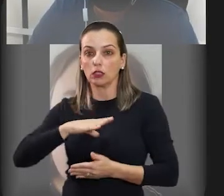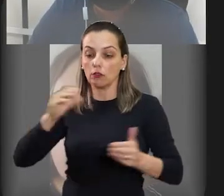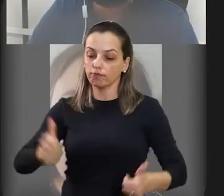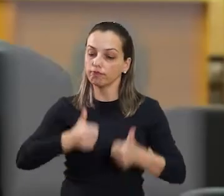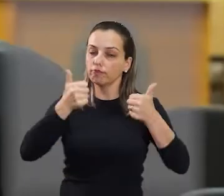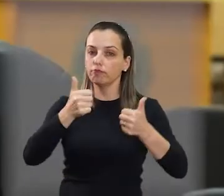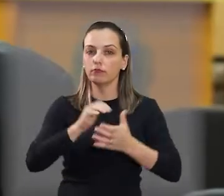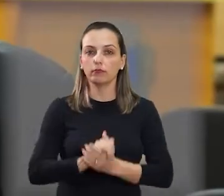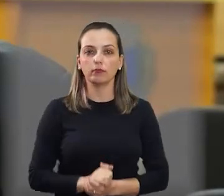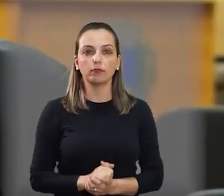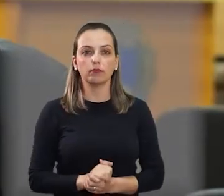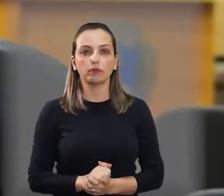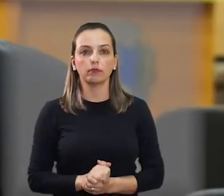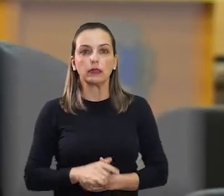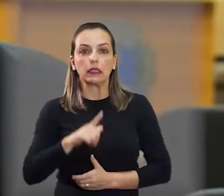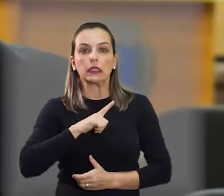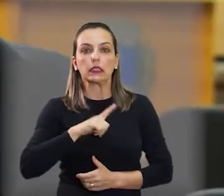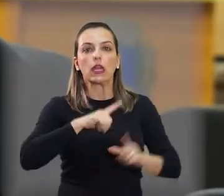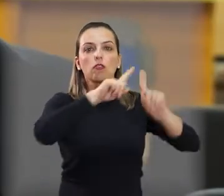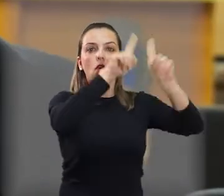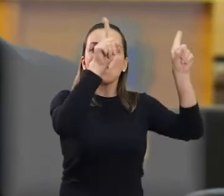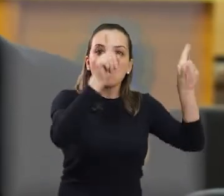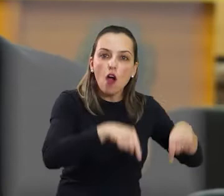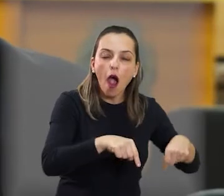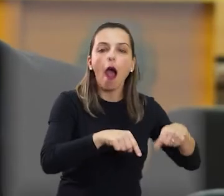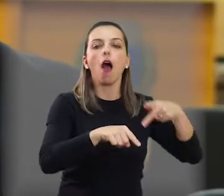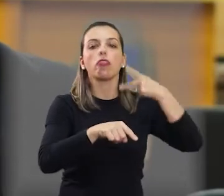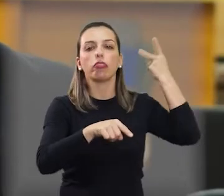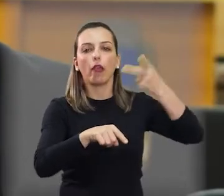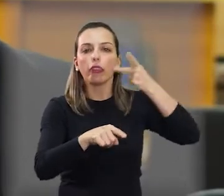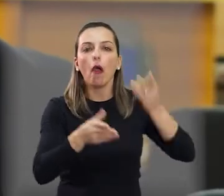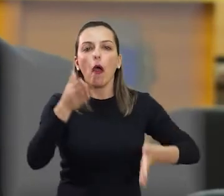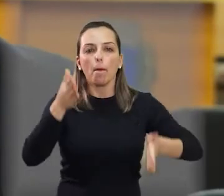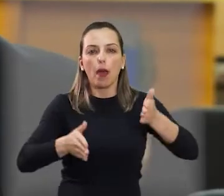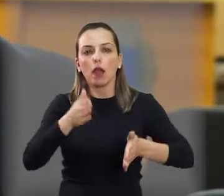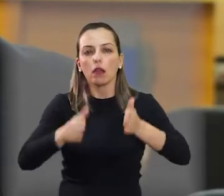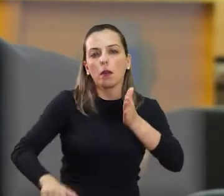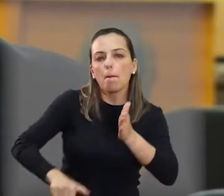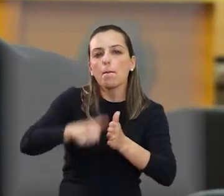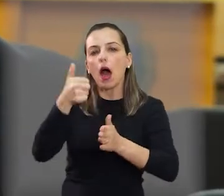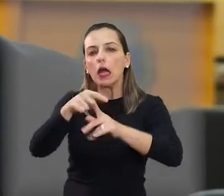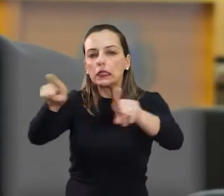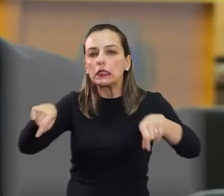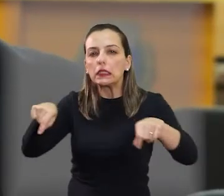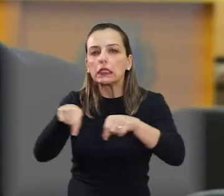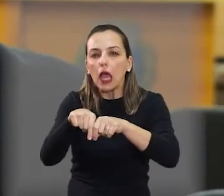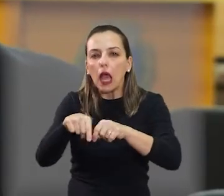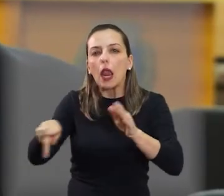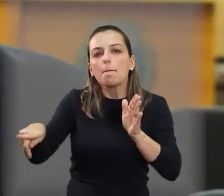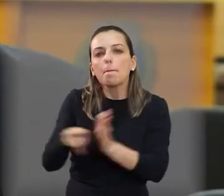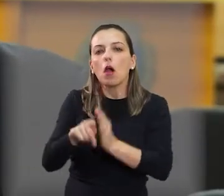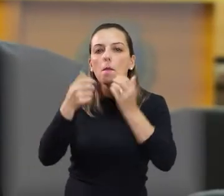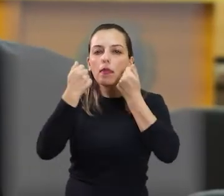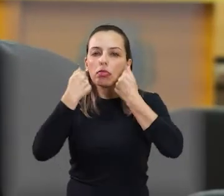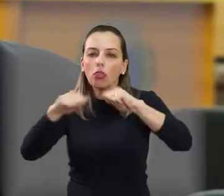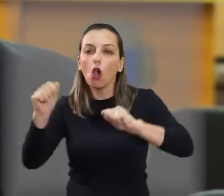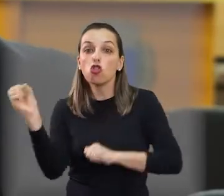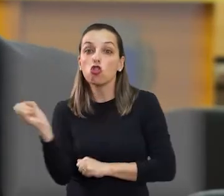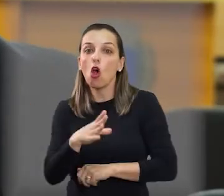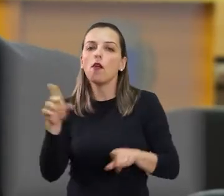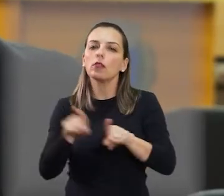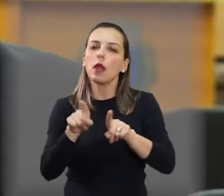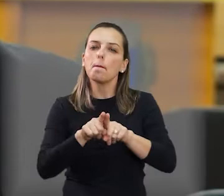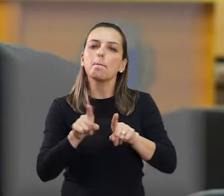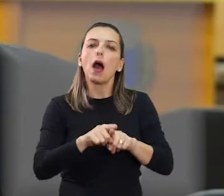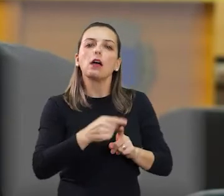cidade. A gente tem toda a estrutura de funcionários, vereadores de primeiro mandato, gabinetes com novos assessores e também